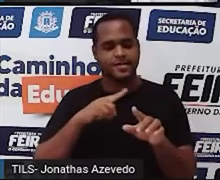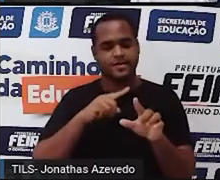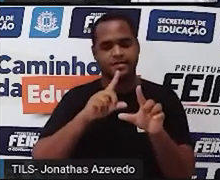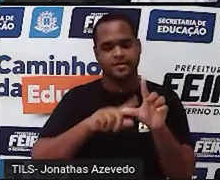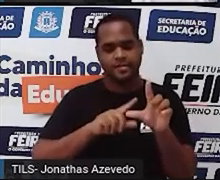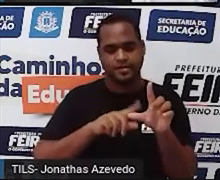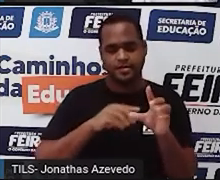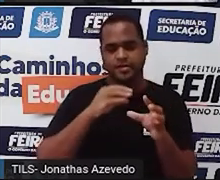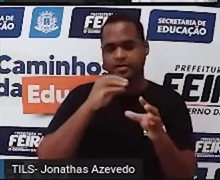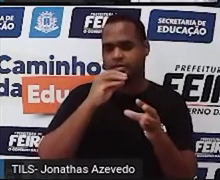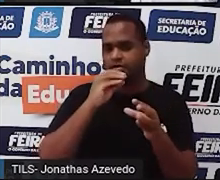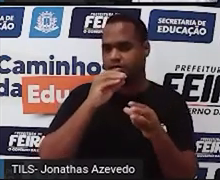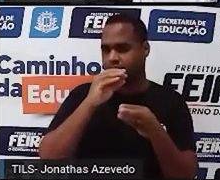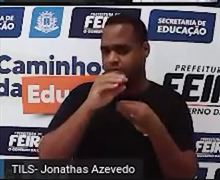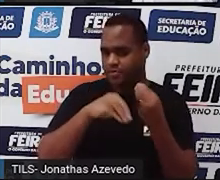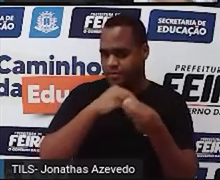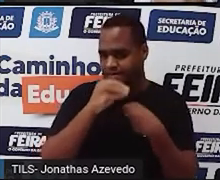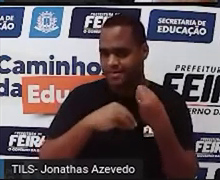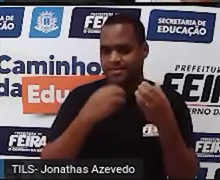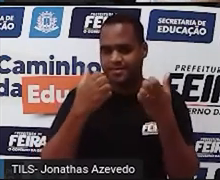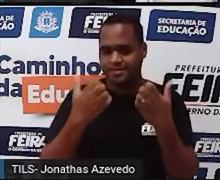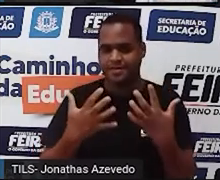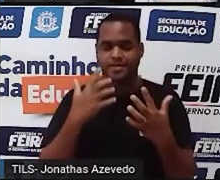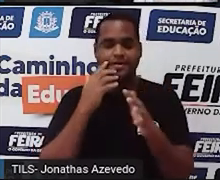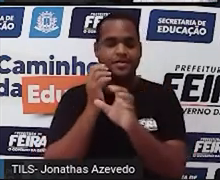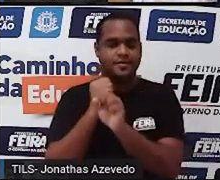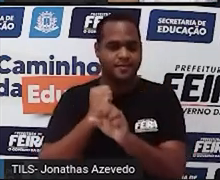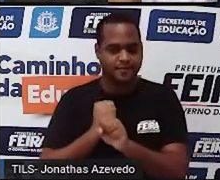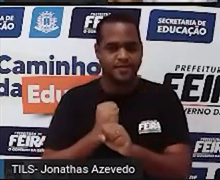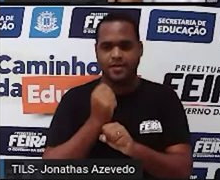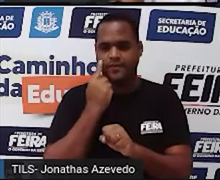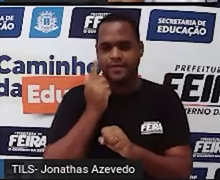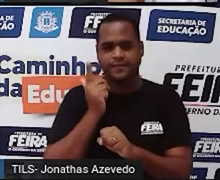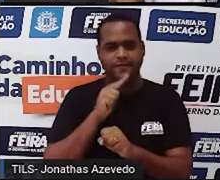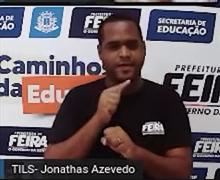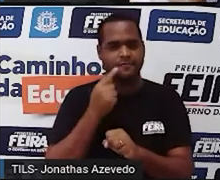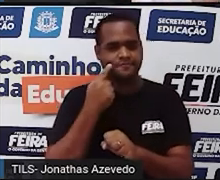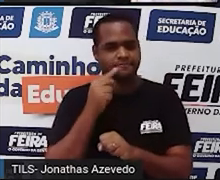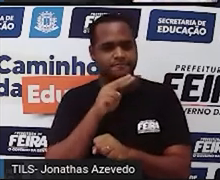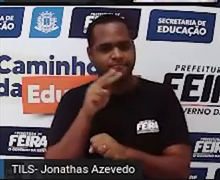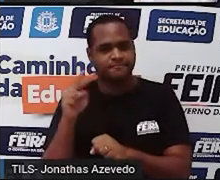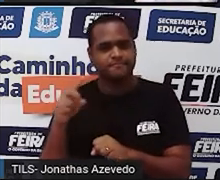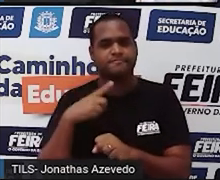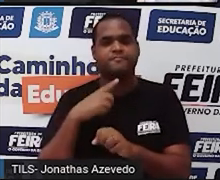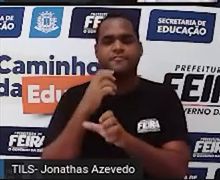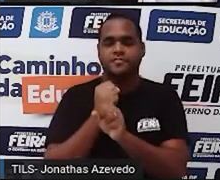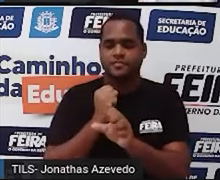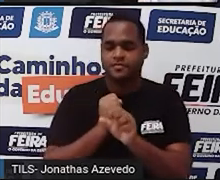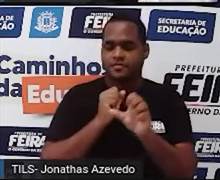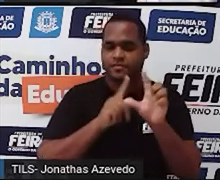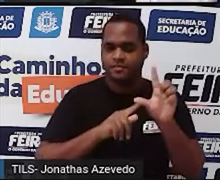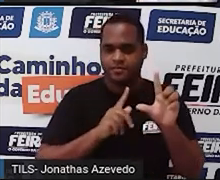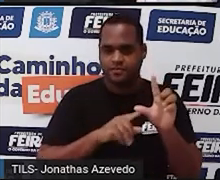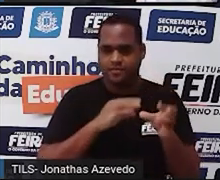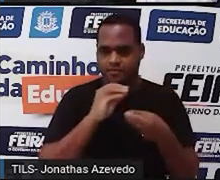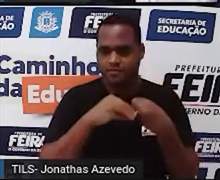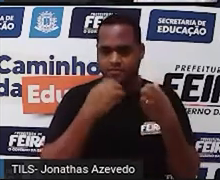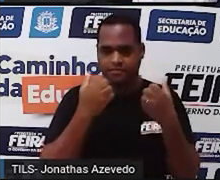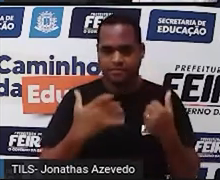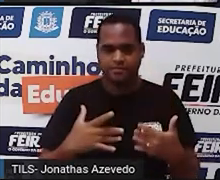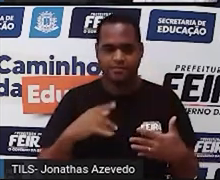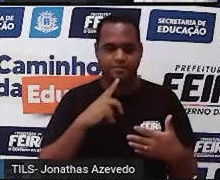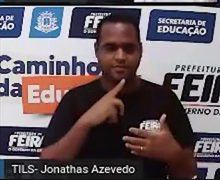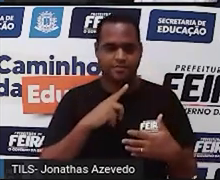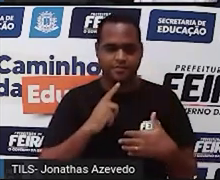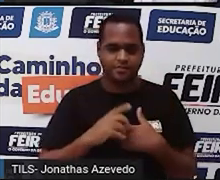fazer cálculos, né? Então, onde você vê cálculos com letras, está falando